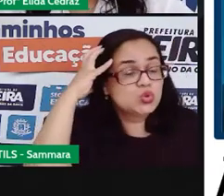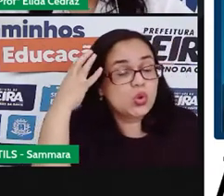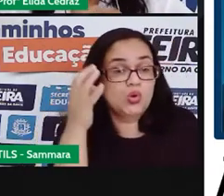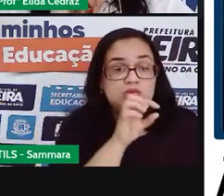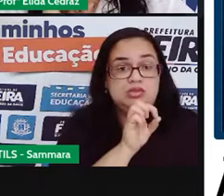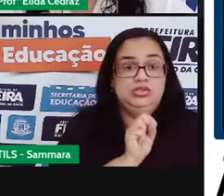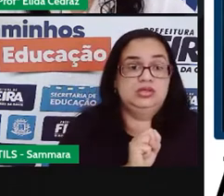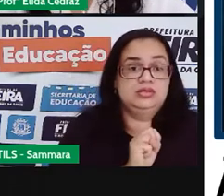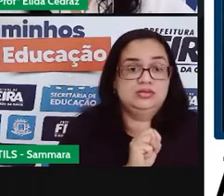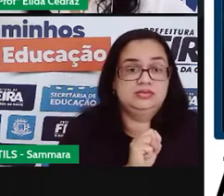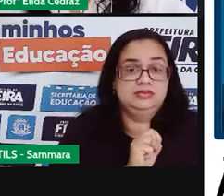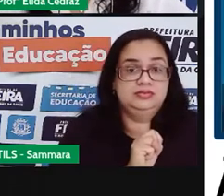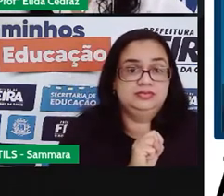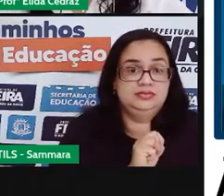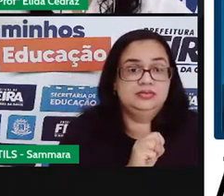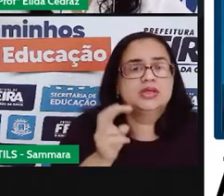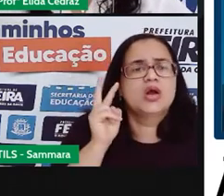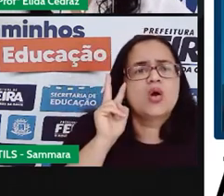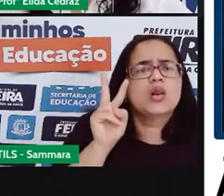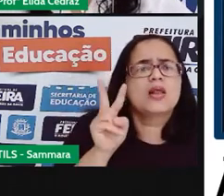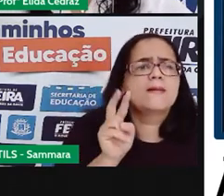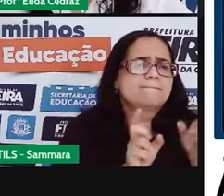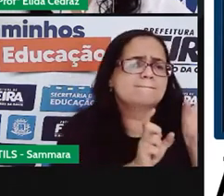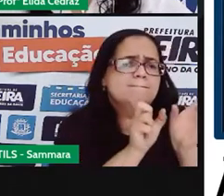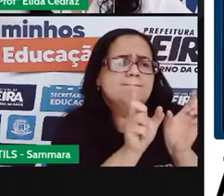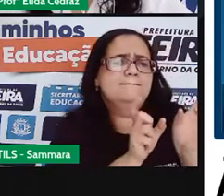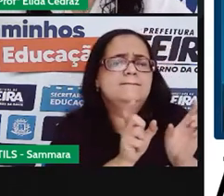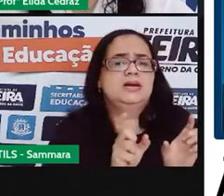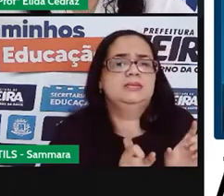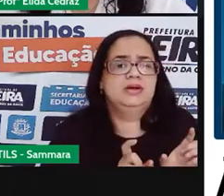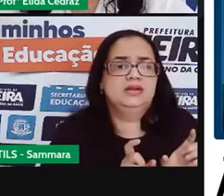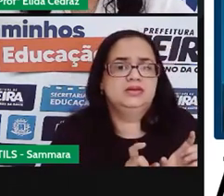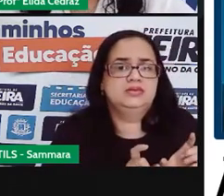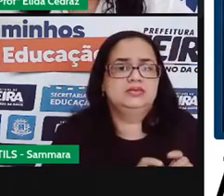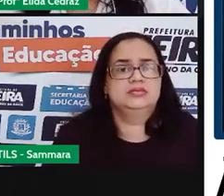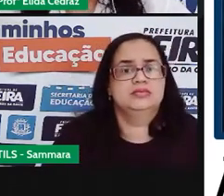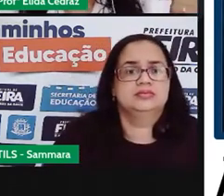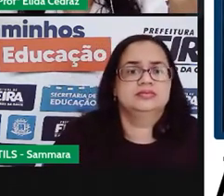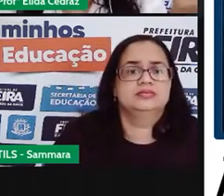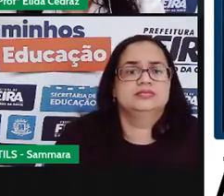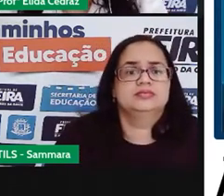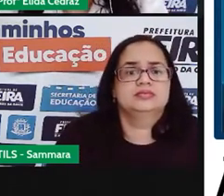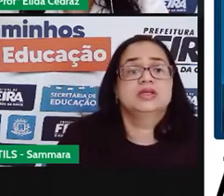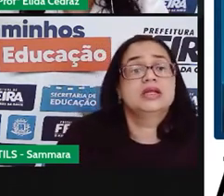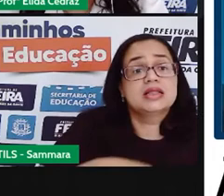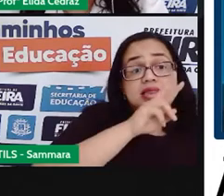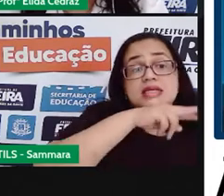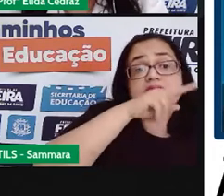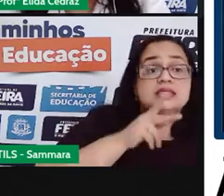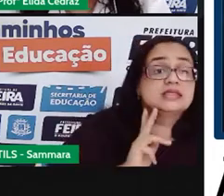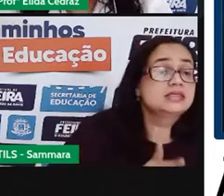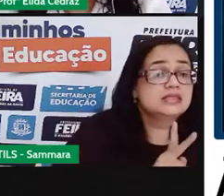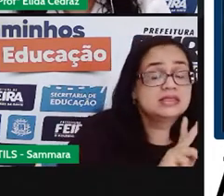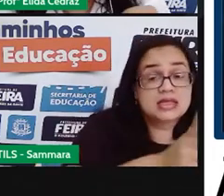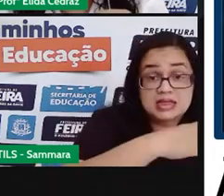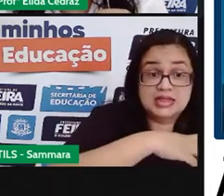Agora olha de novo para as palavras. Viu? Nem sempre